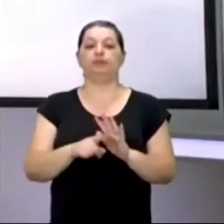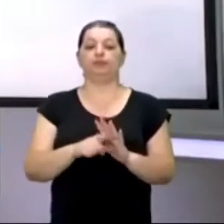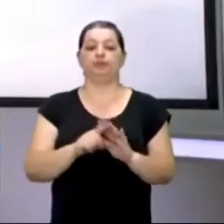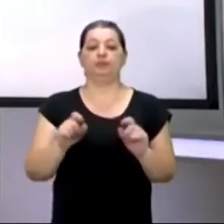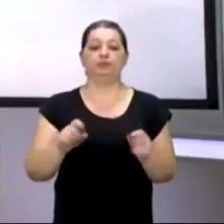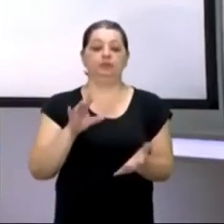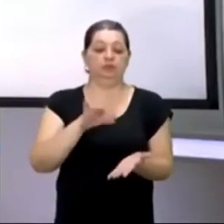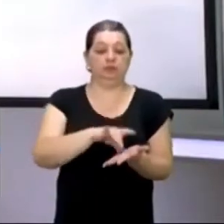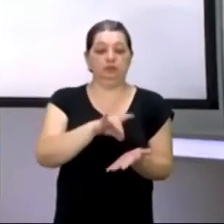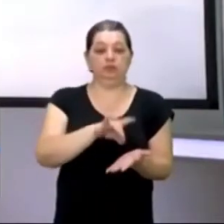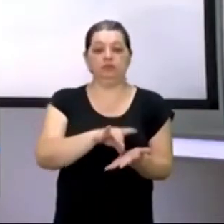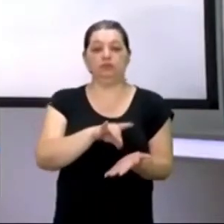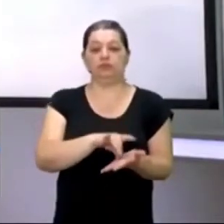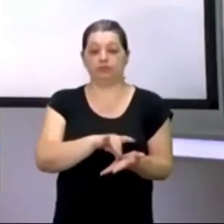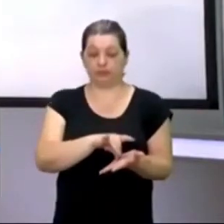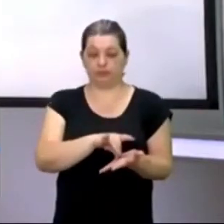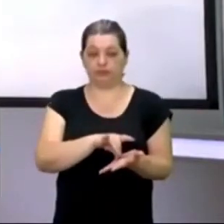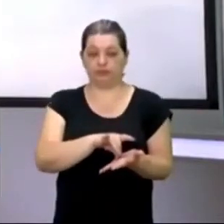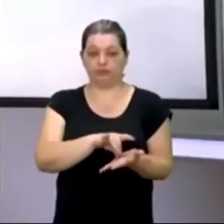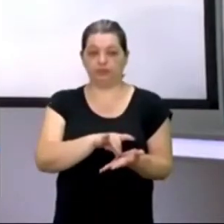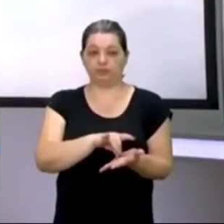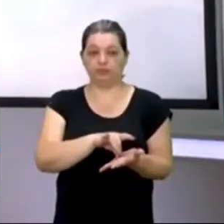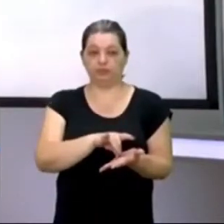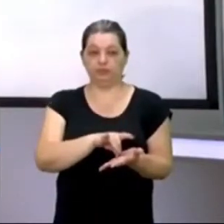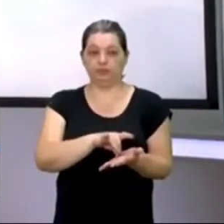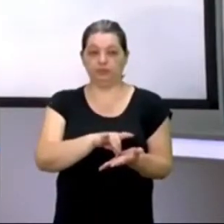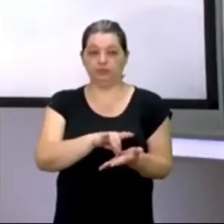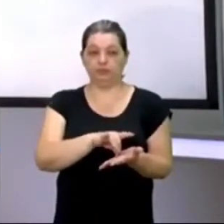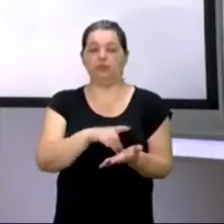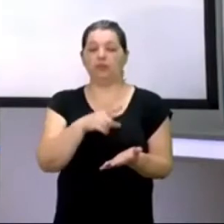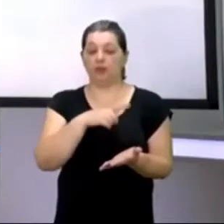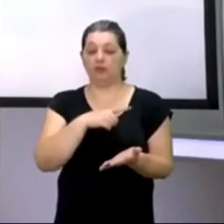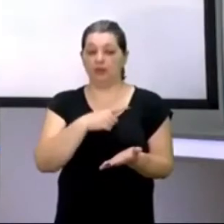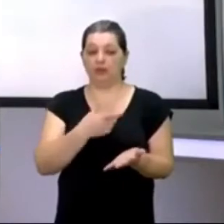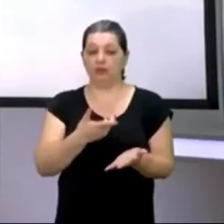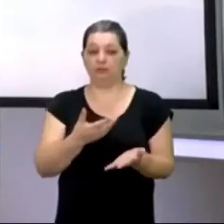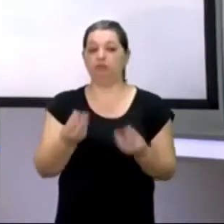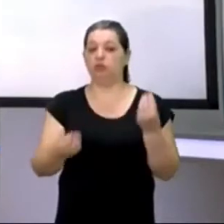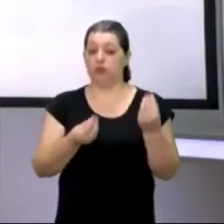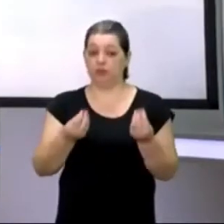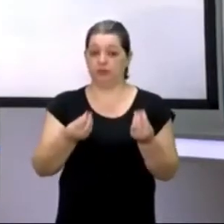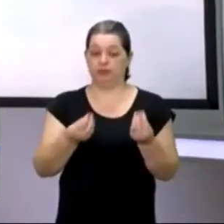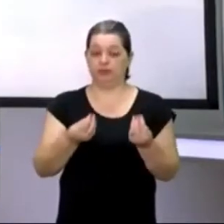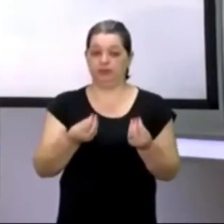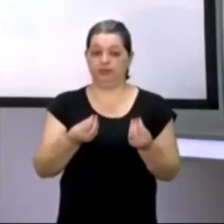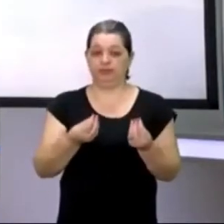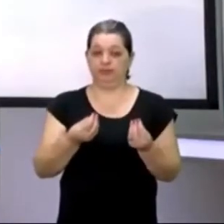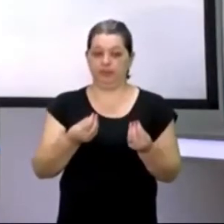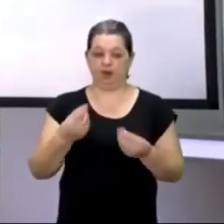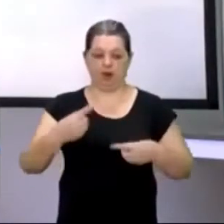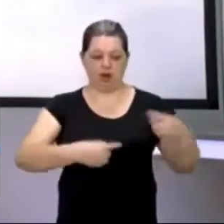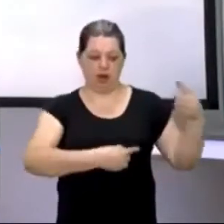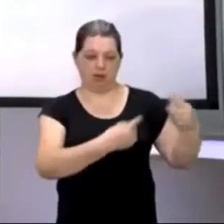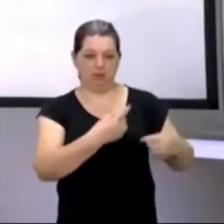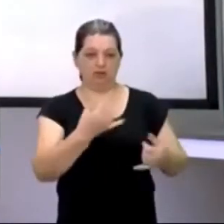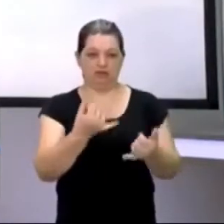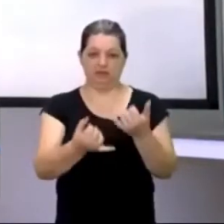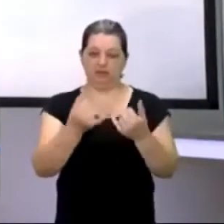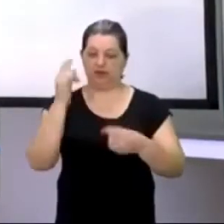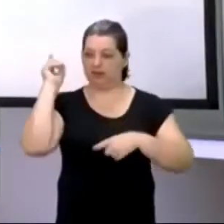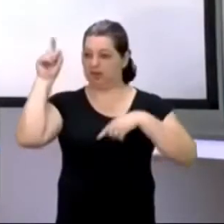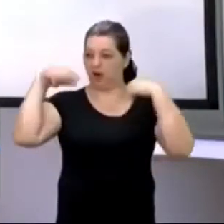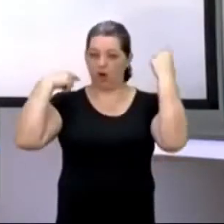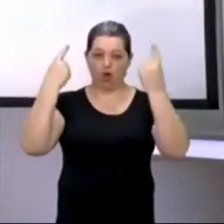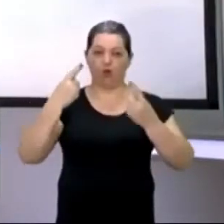da verdade, isso estará? Porque, olha que debate louco, eu adoro essas coisas,